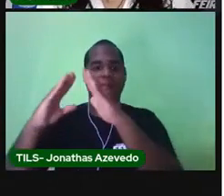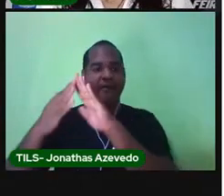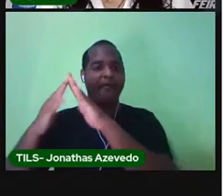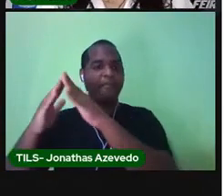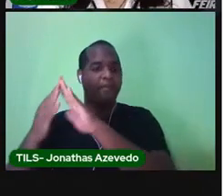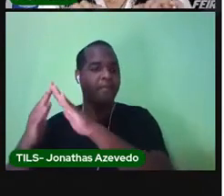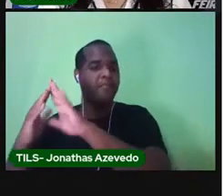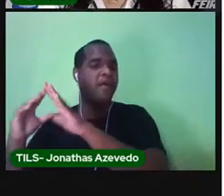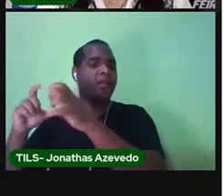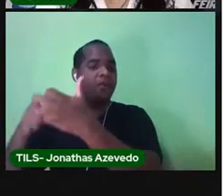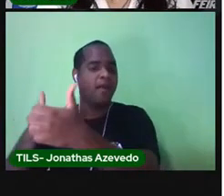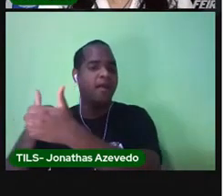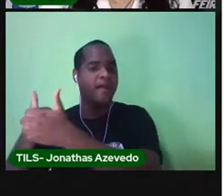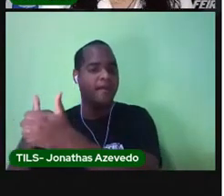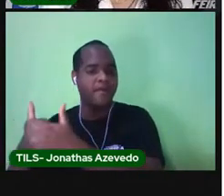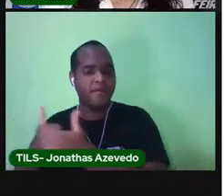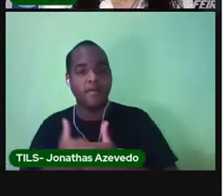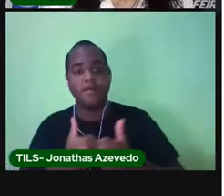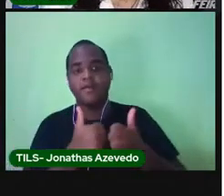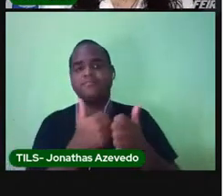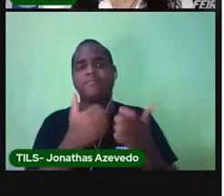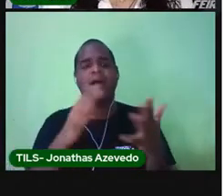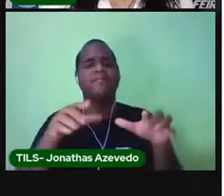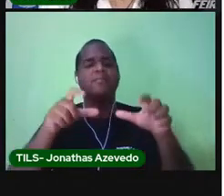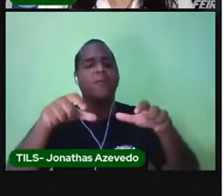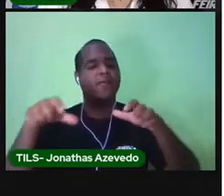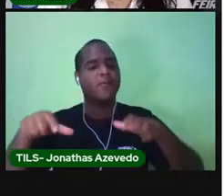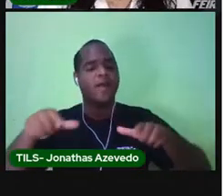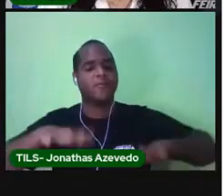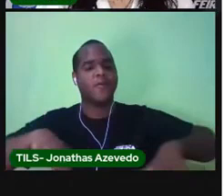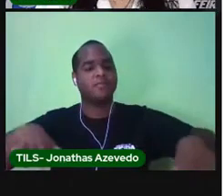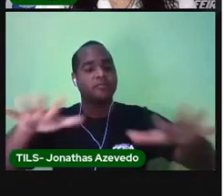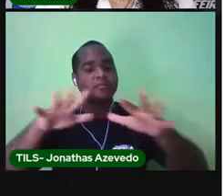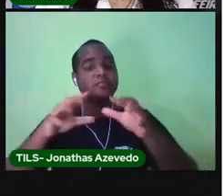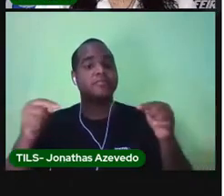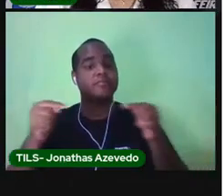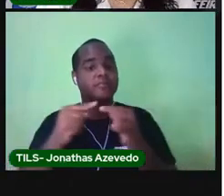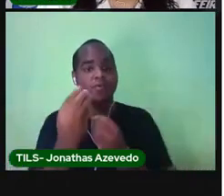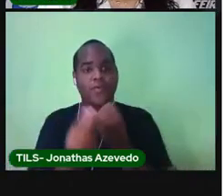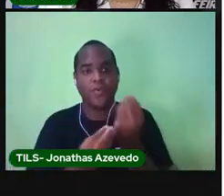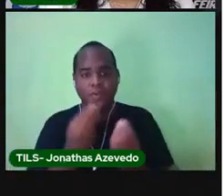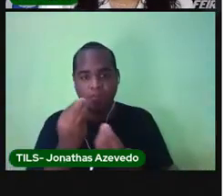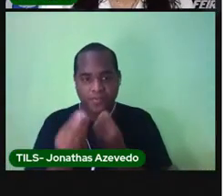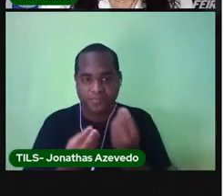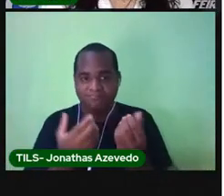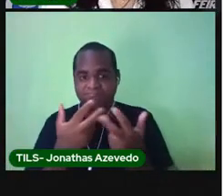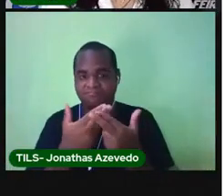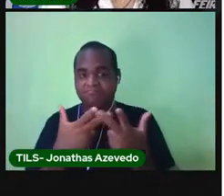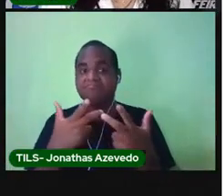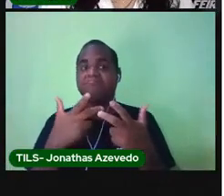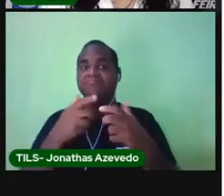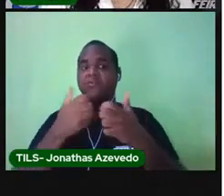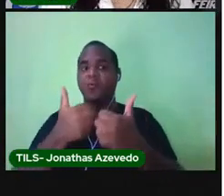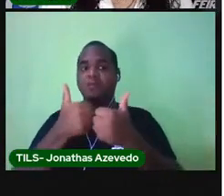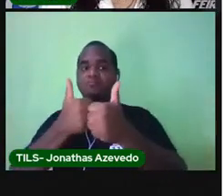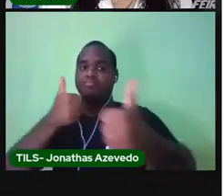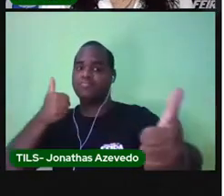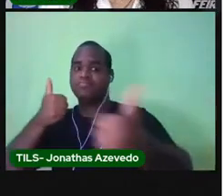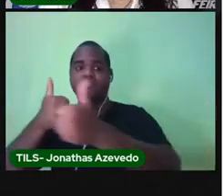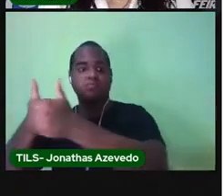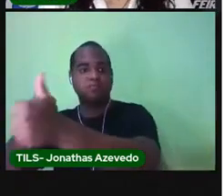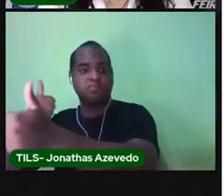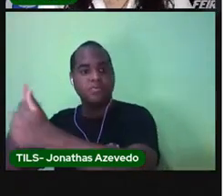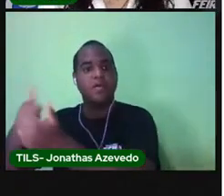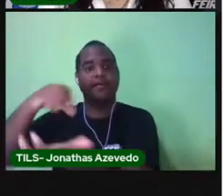Esse negócio de regiões mais periféricas é assim, muito acostado do centro da cidade.